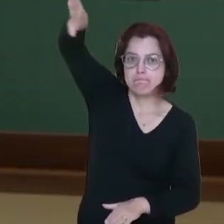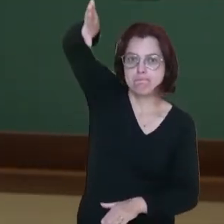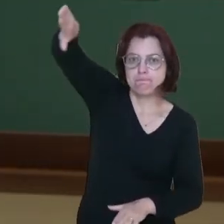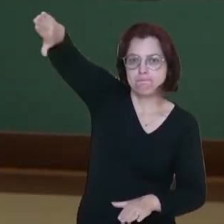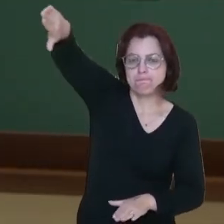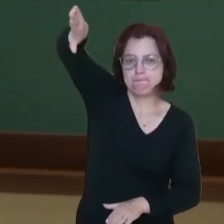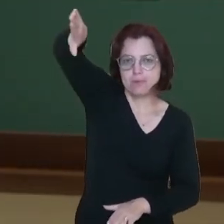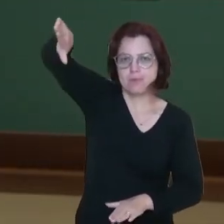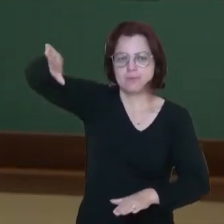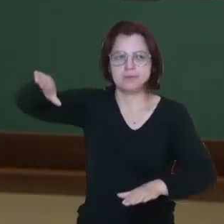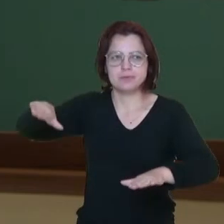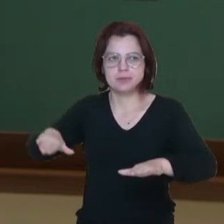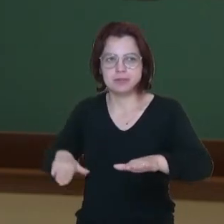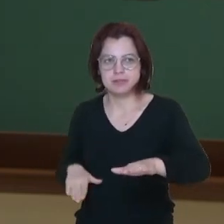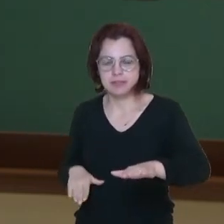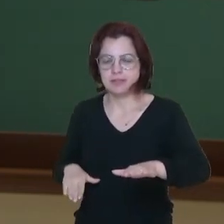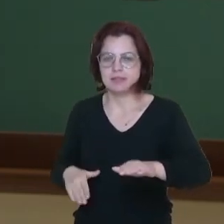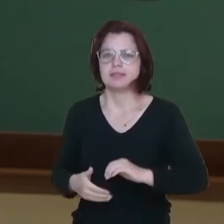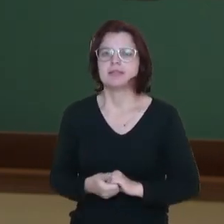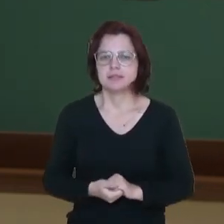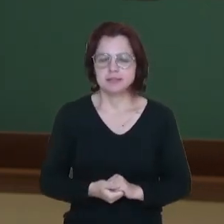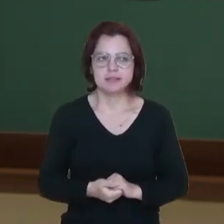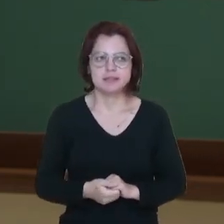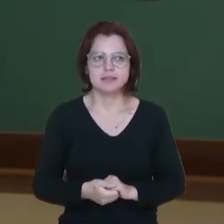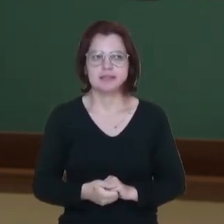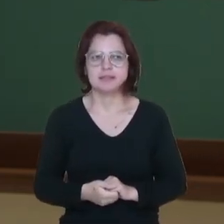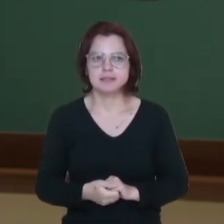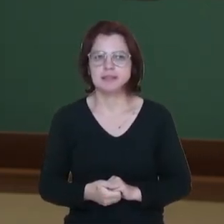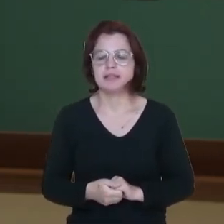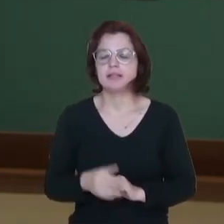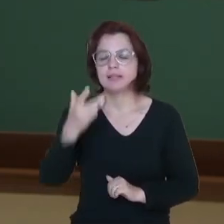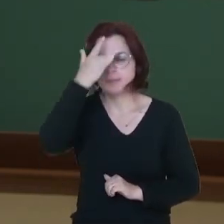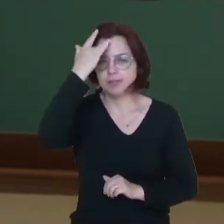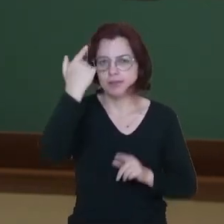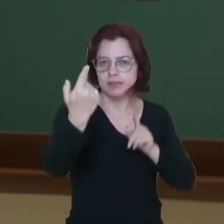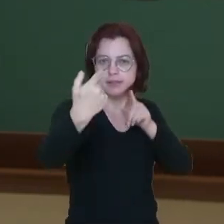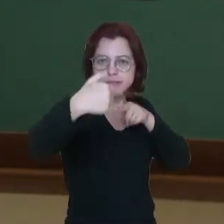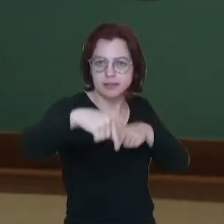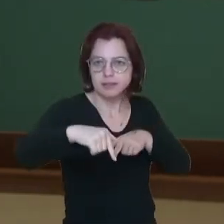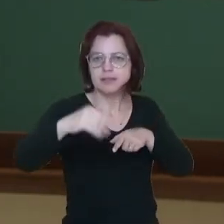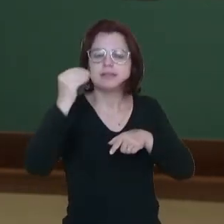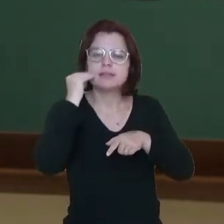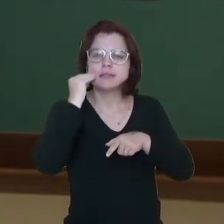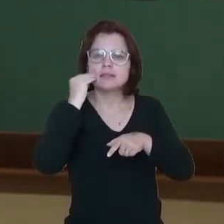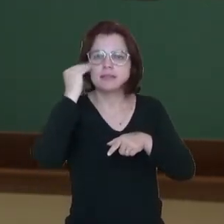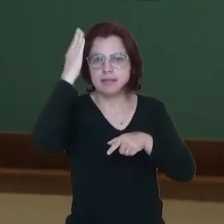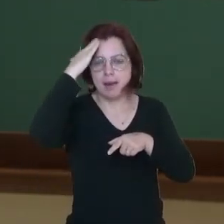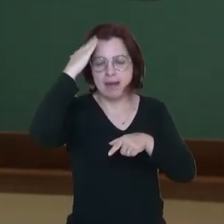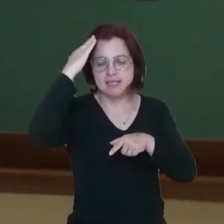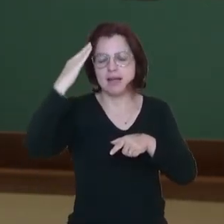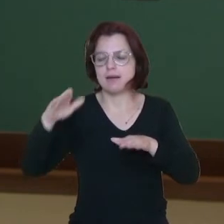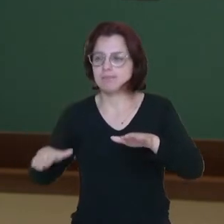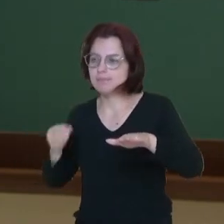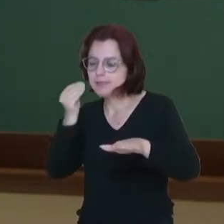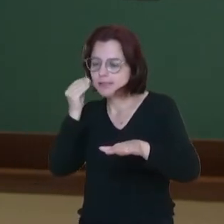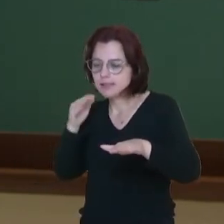flexionada, distendendo-se lá no final do adversário para tocar, lá no final do movimento para tocar o